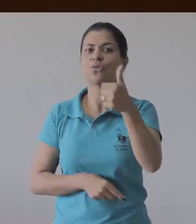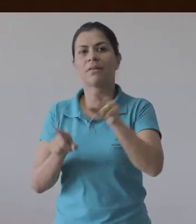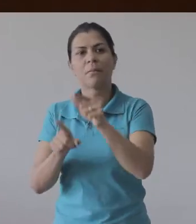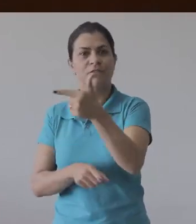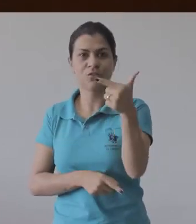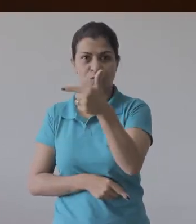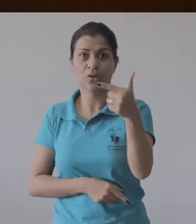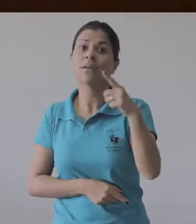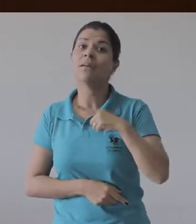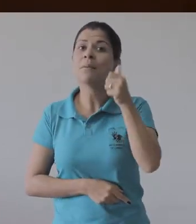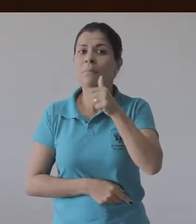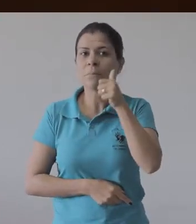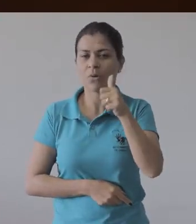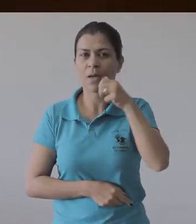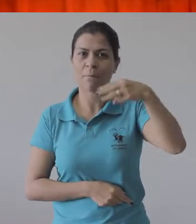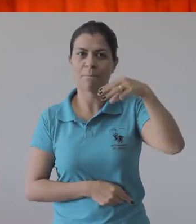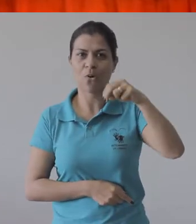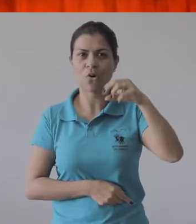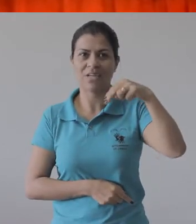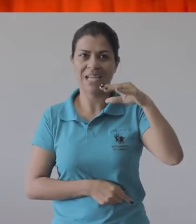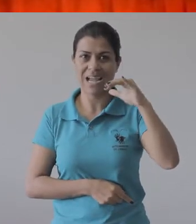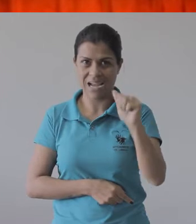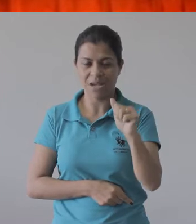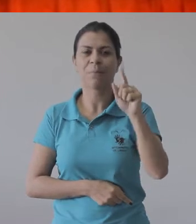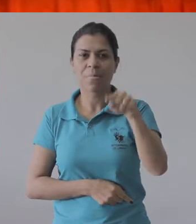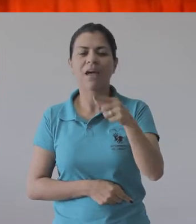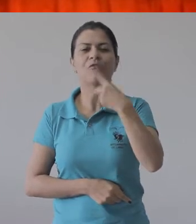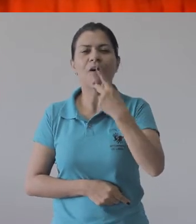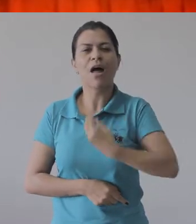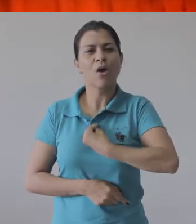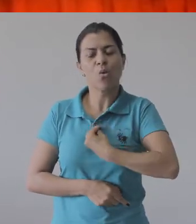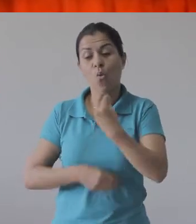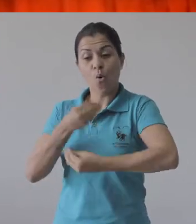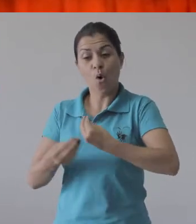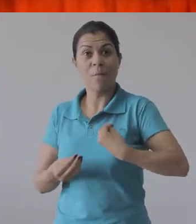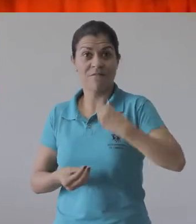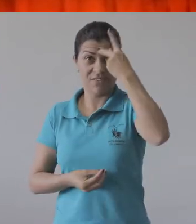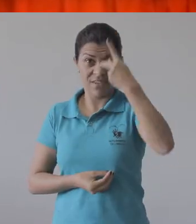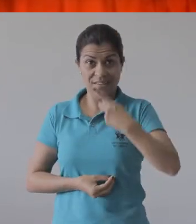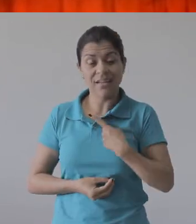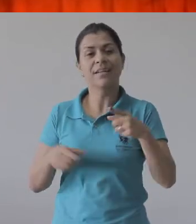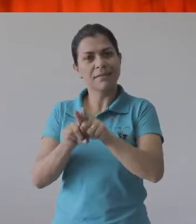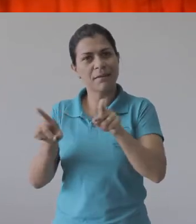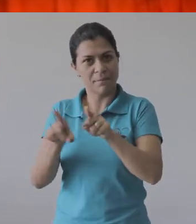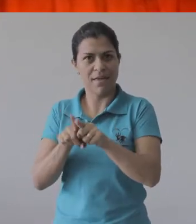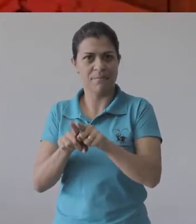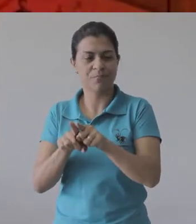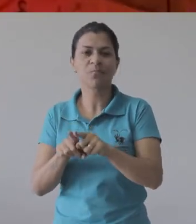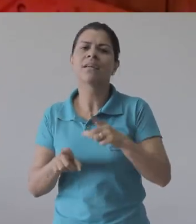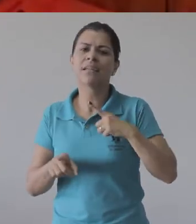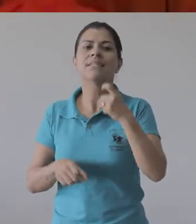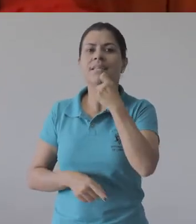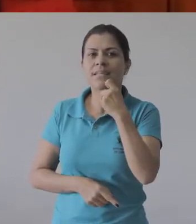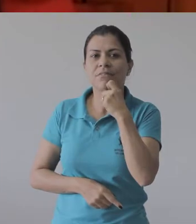22 a peça Minha Vida em Marte, com Mônica Martelli. A obra é uma continuação da comédia Os Homens São de Marte e É Pra Lá